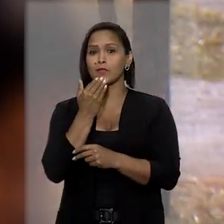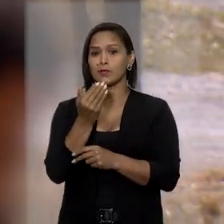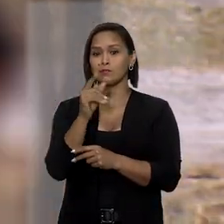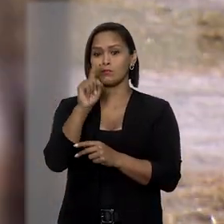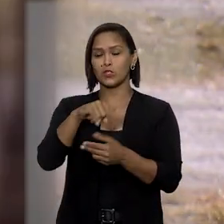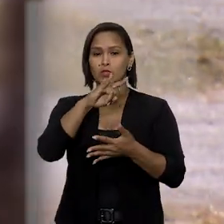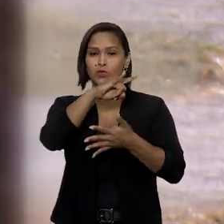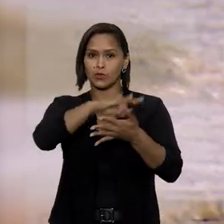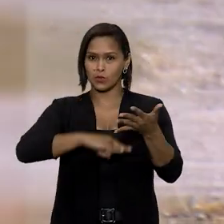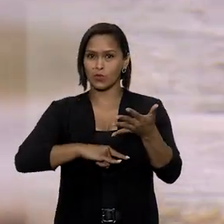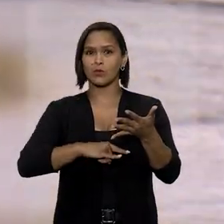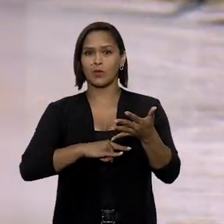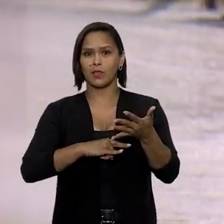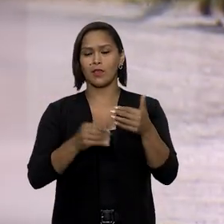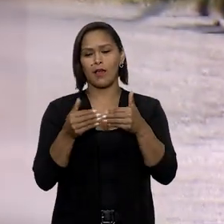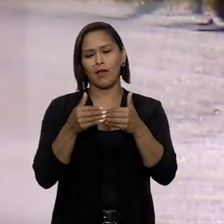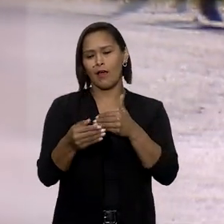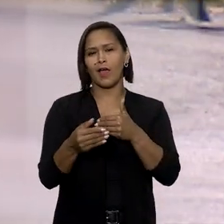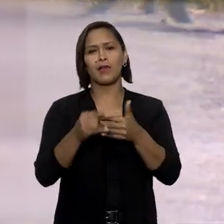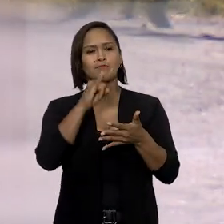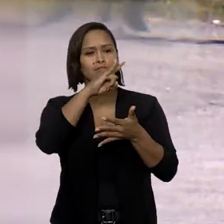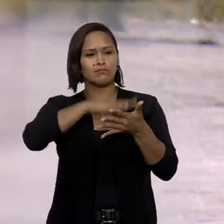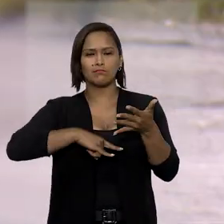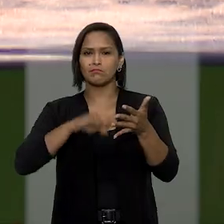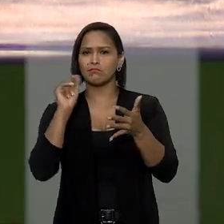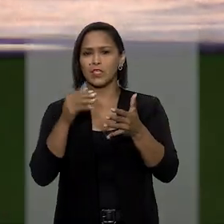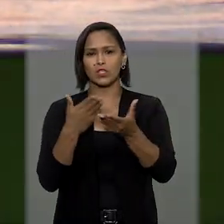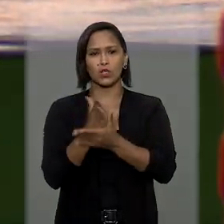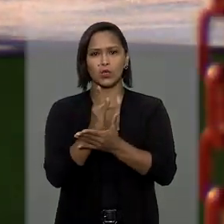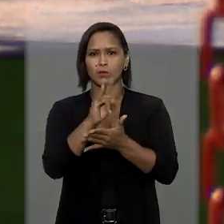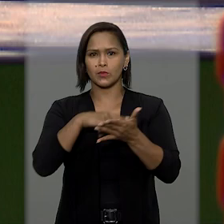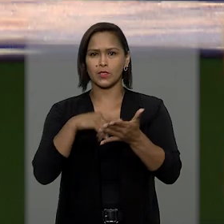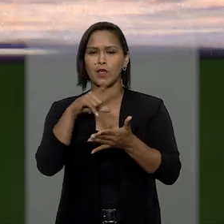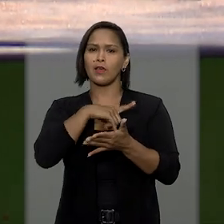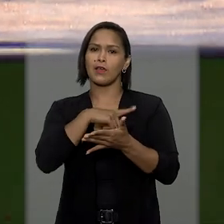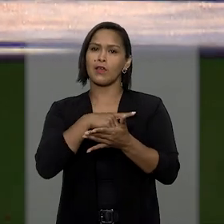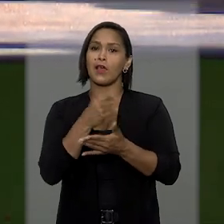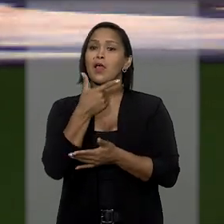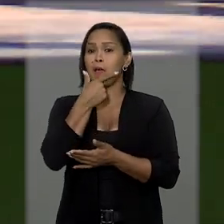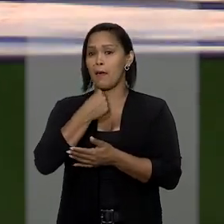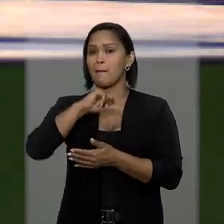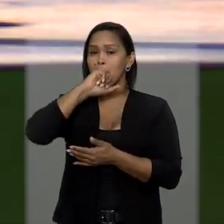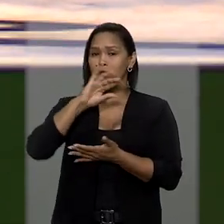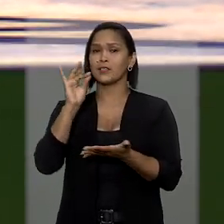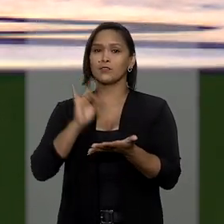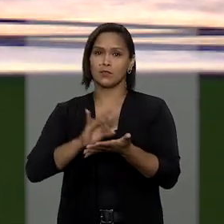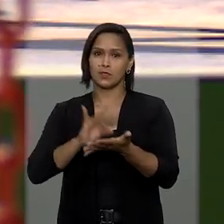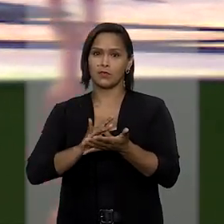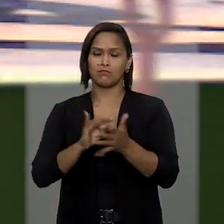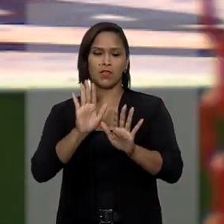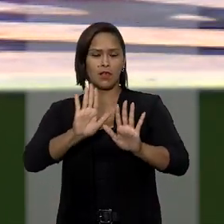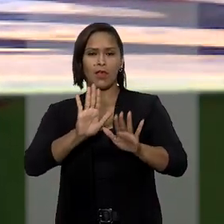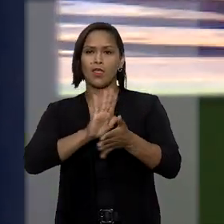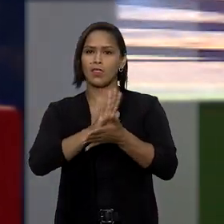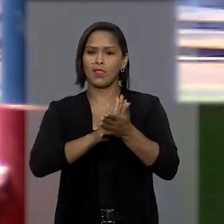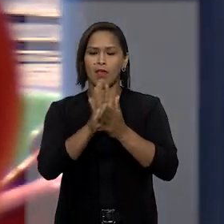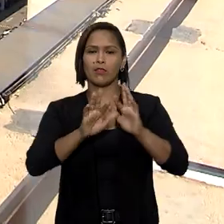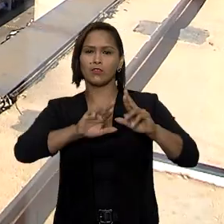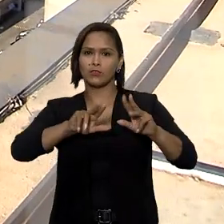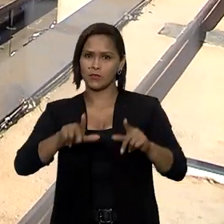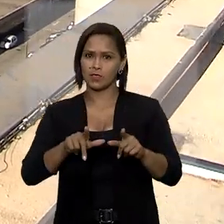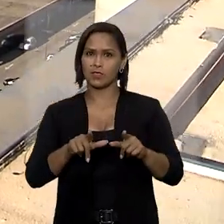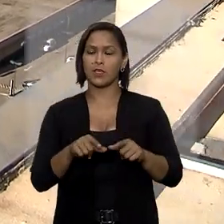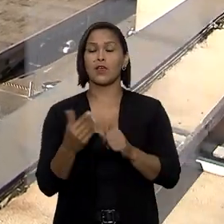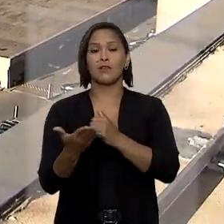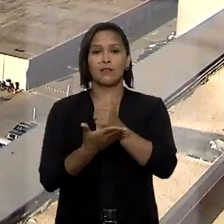documentar isso. A partir do momento que ingressou na documentação, virou pai. Bom, não vou fazer mais essa distinção.